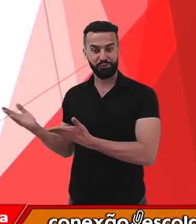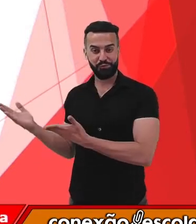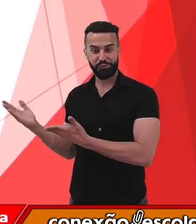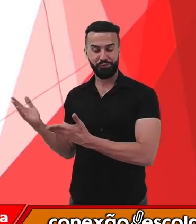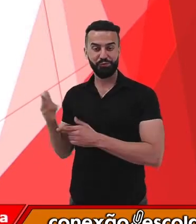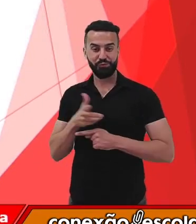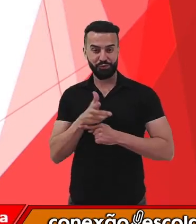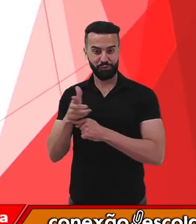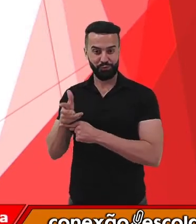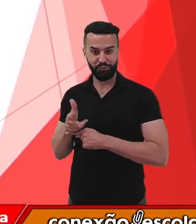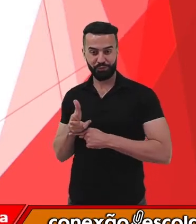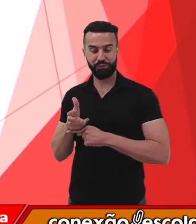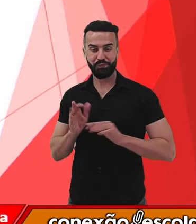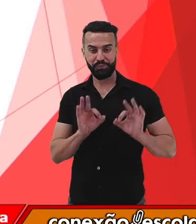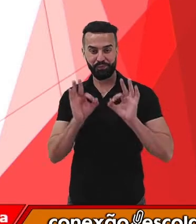vídeo.